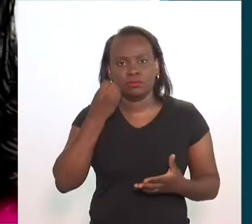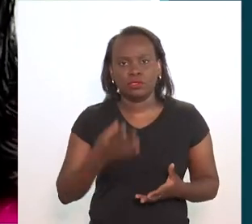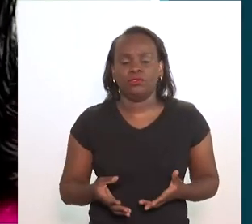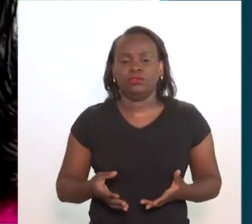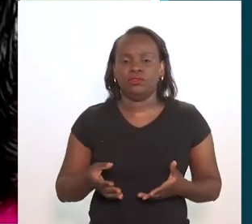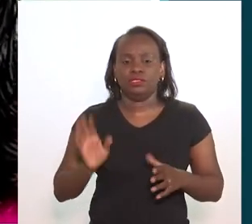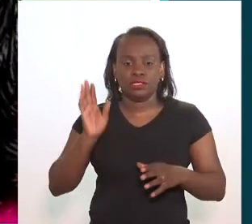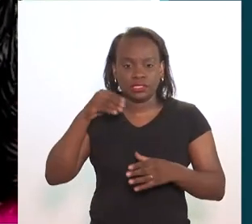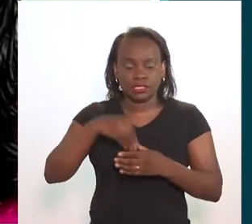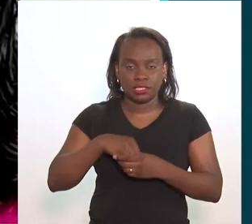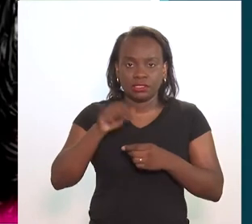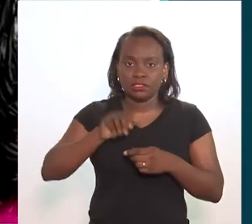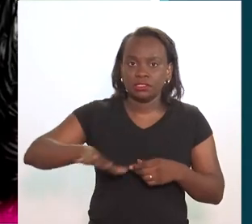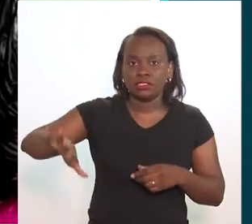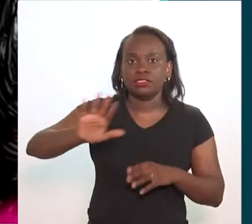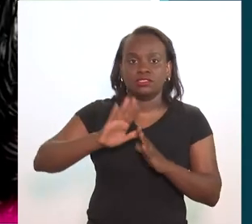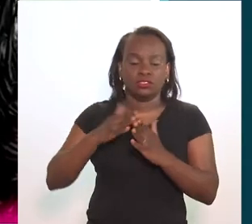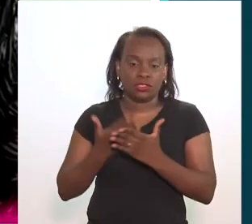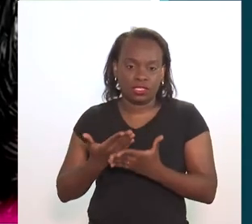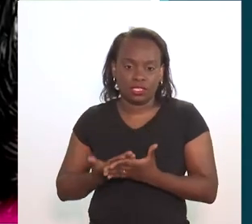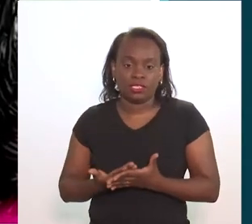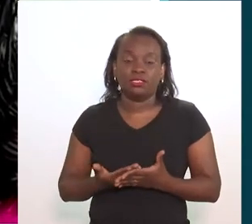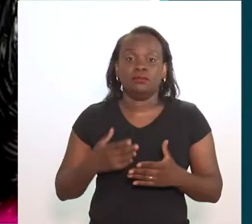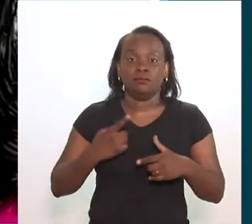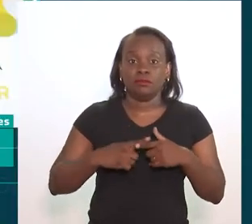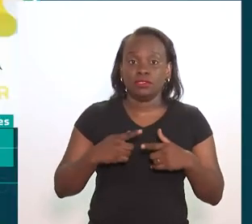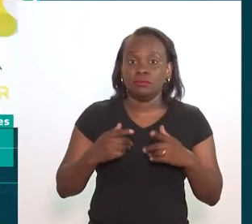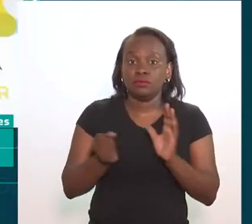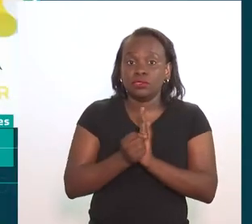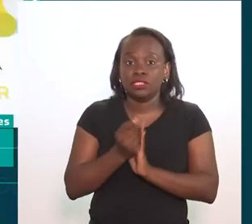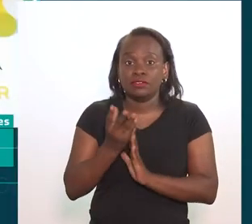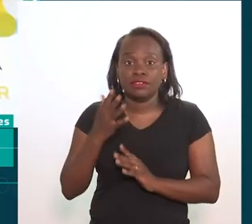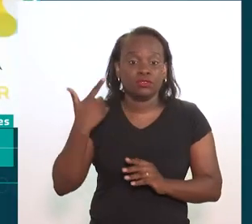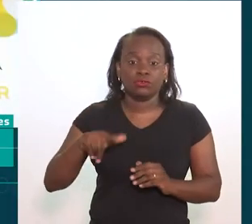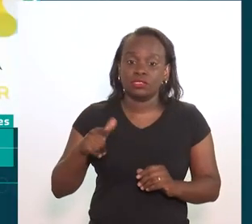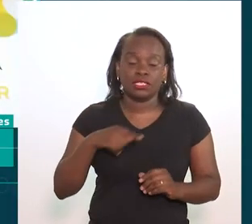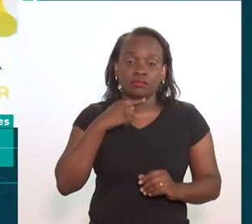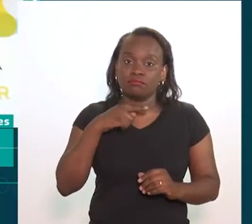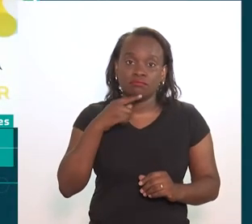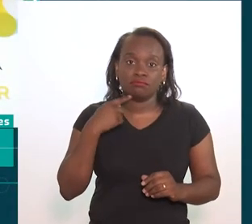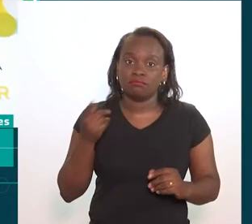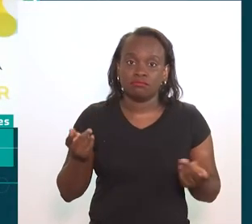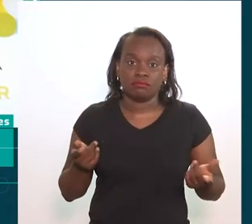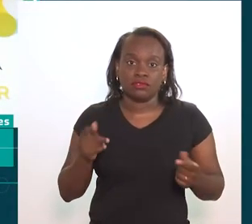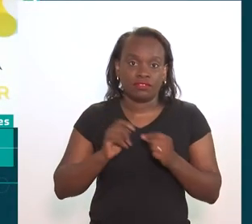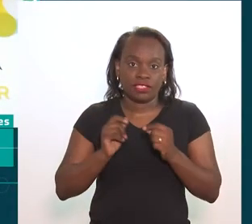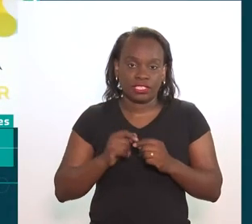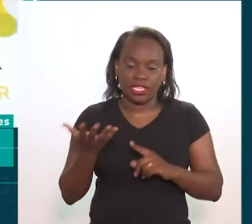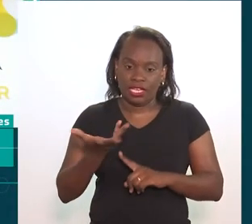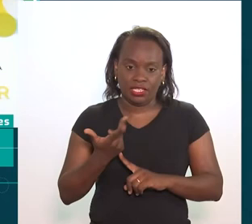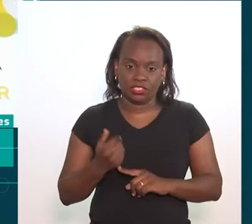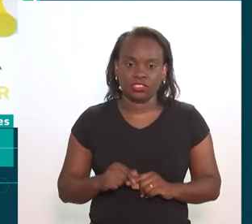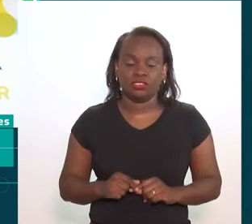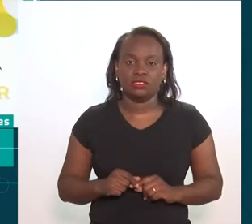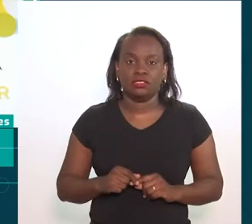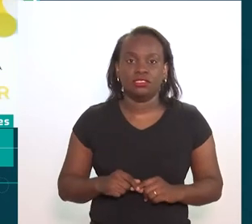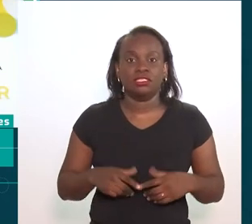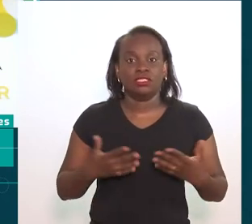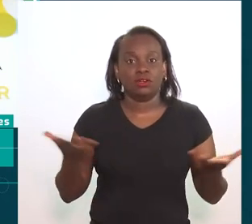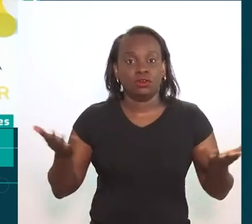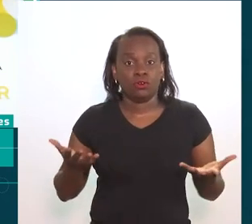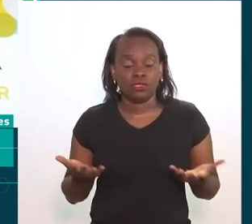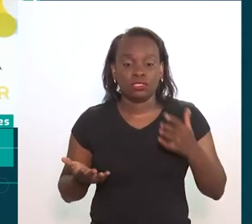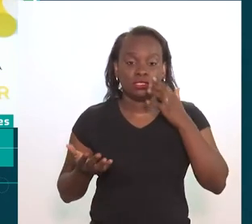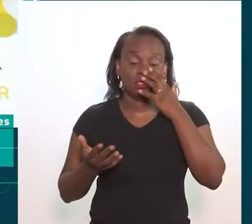dele fazer melhor aquilo que ele está se propondo a fazer, e isso é muito bom dentro de um ambiente escolar que